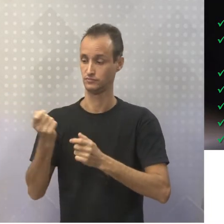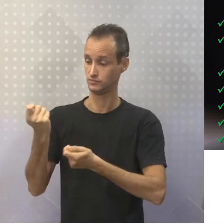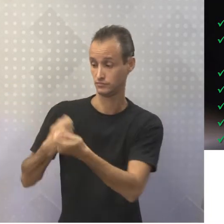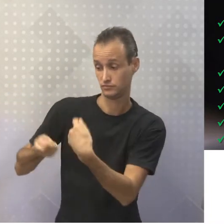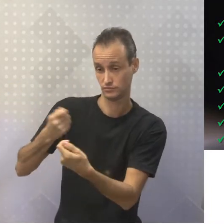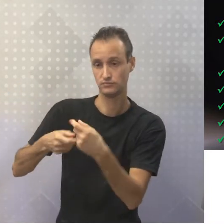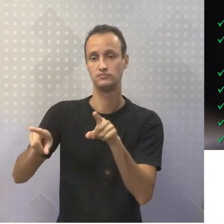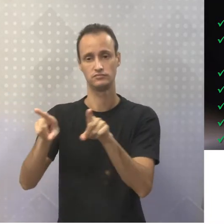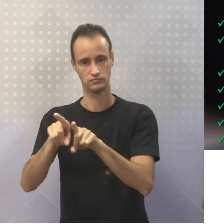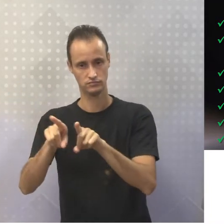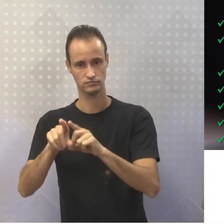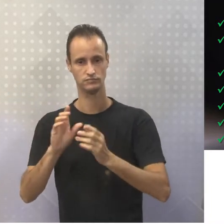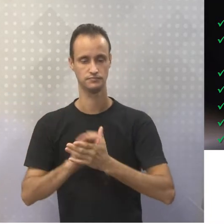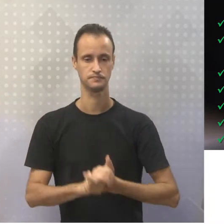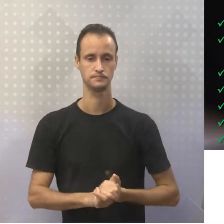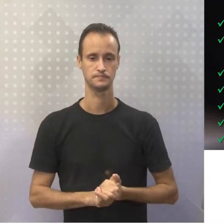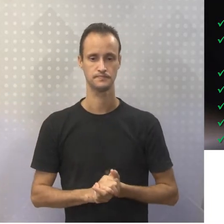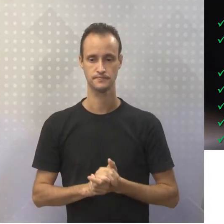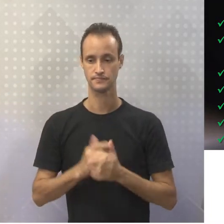econômica.